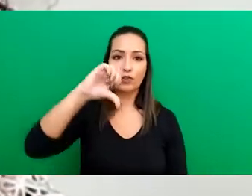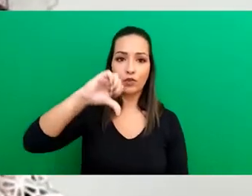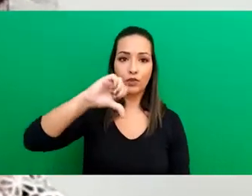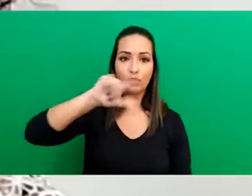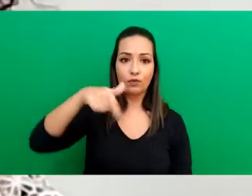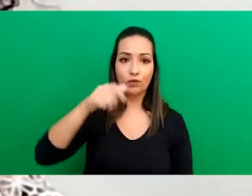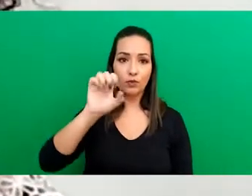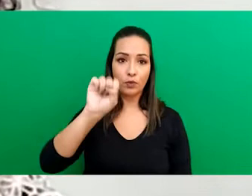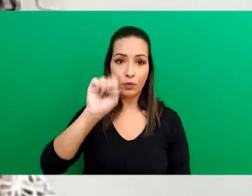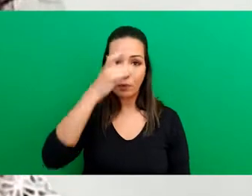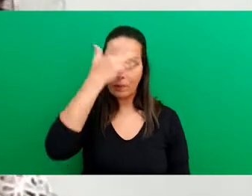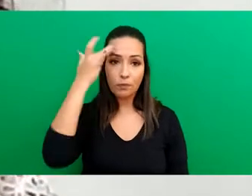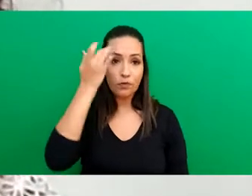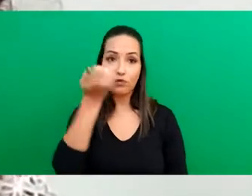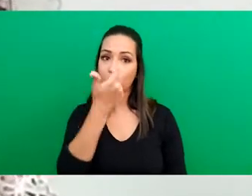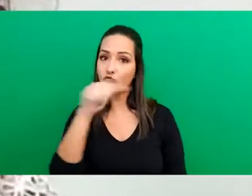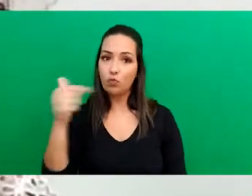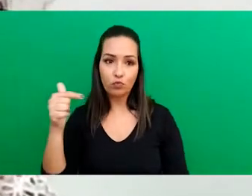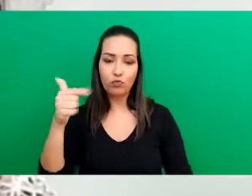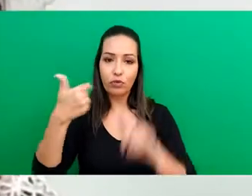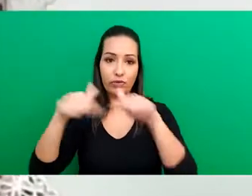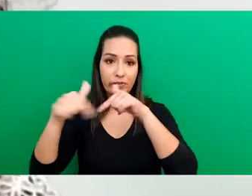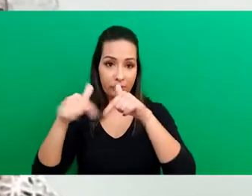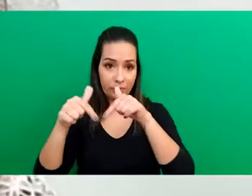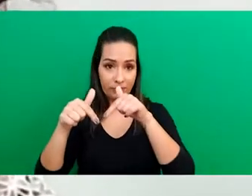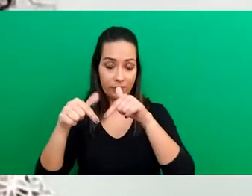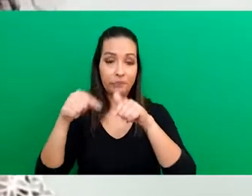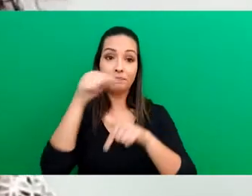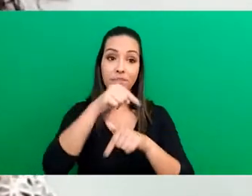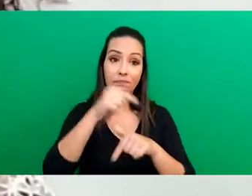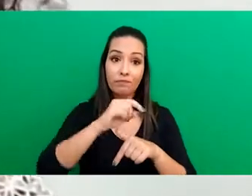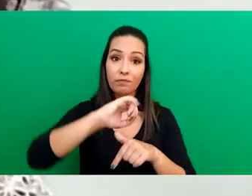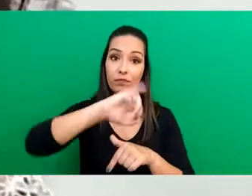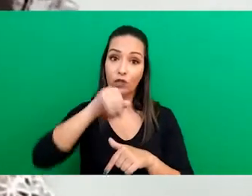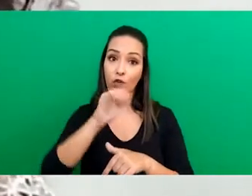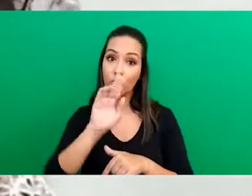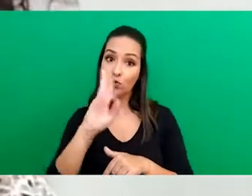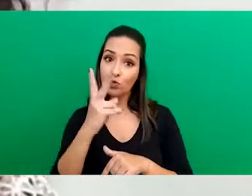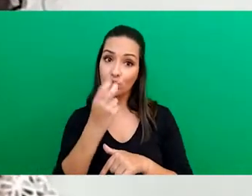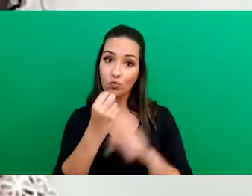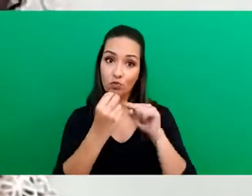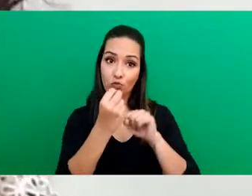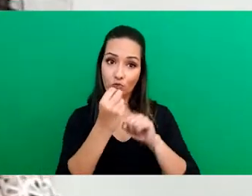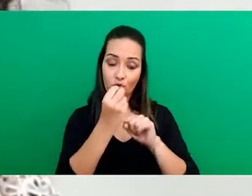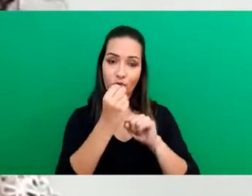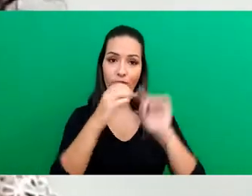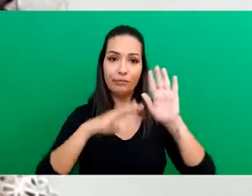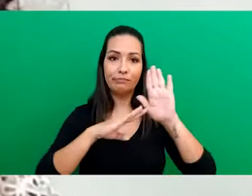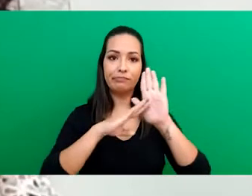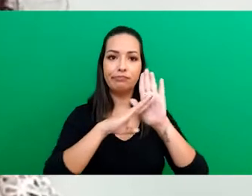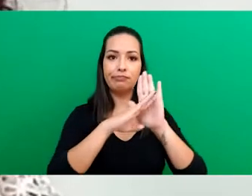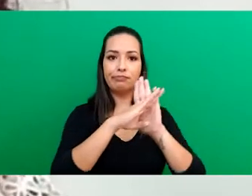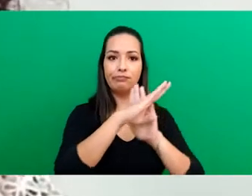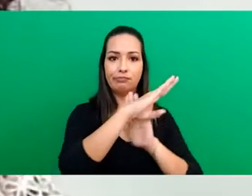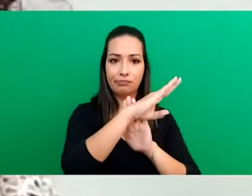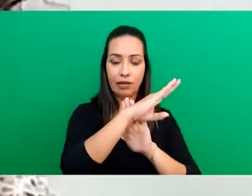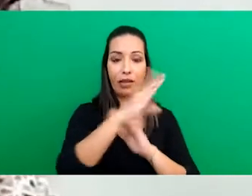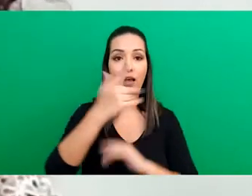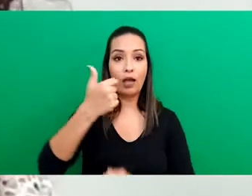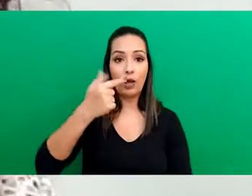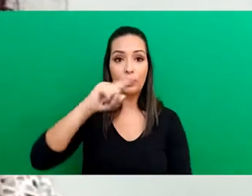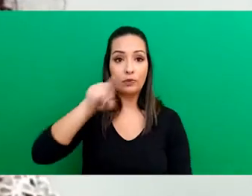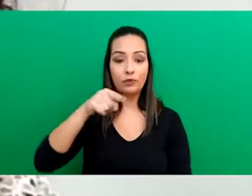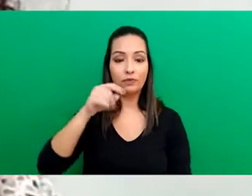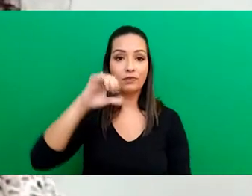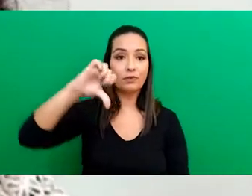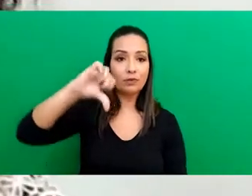,8 milhões de brasileiros que estavam desempregados. Em julho deste mesmo ano, o índice aumentou, nós fomos para 12